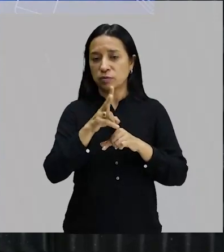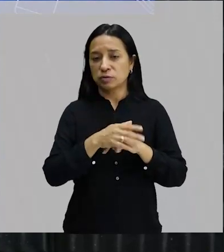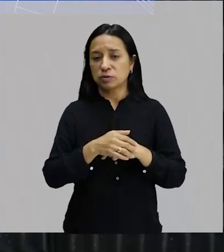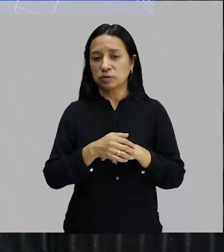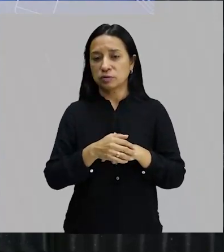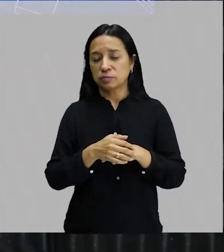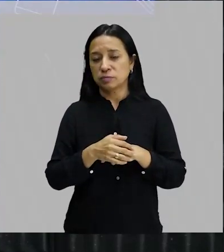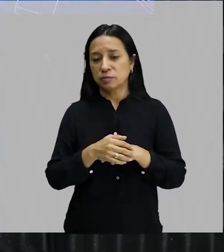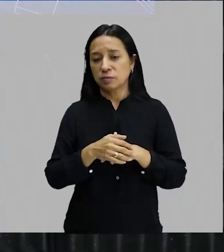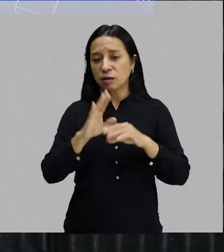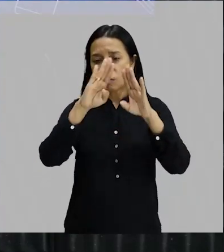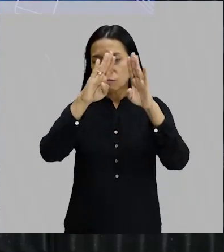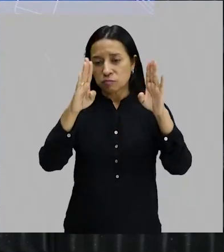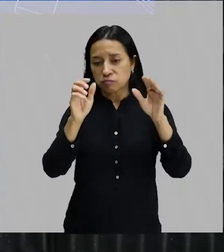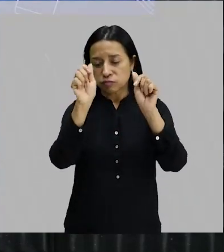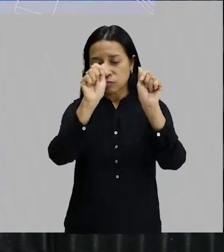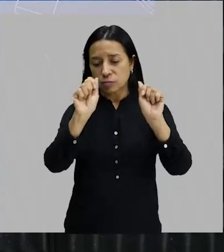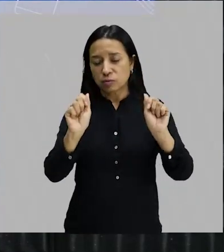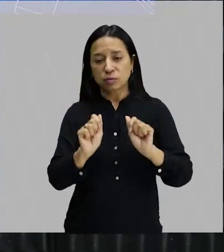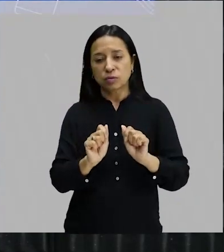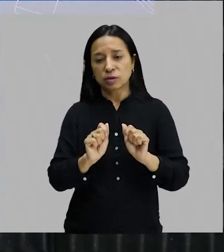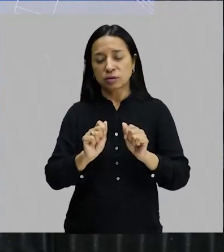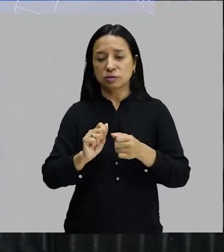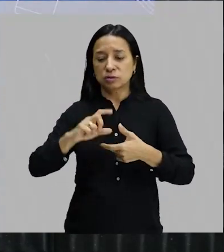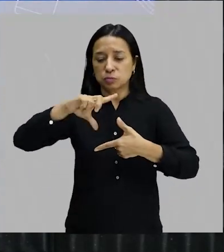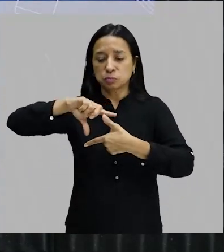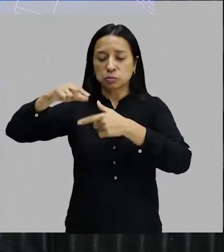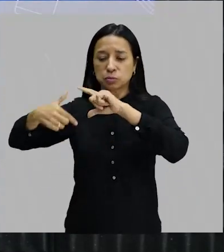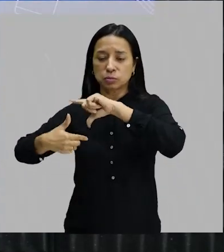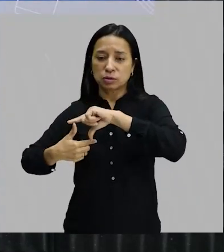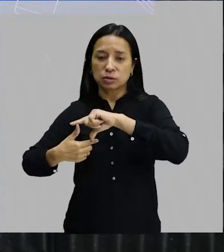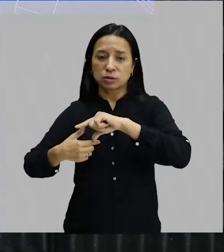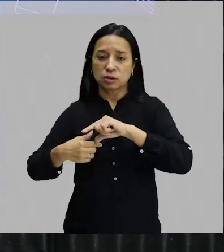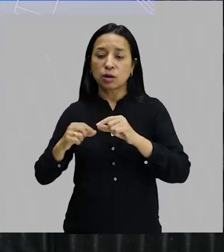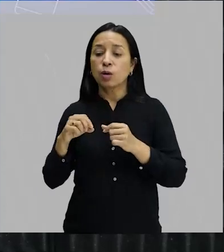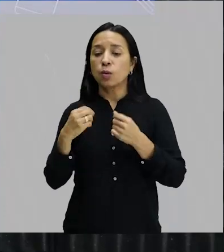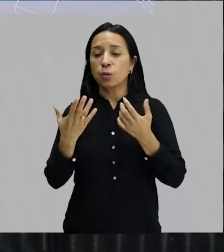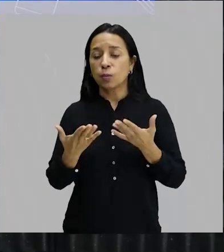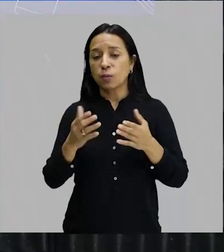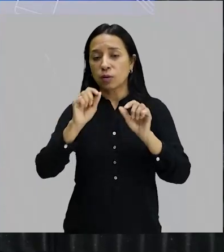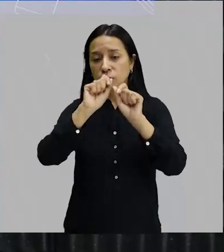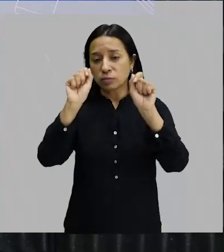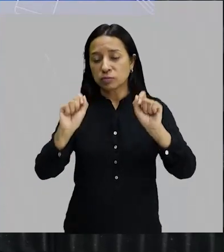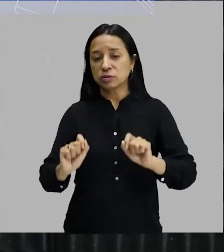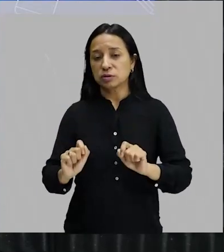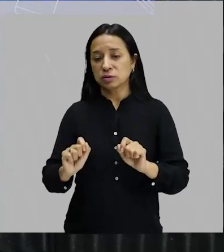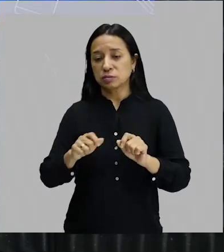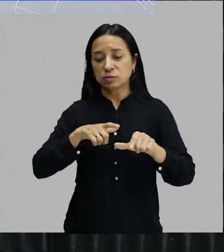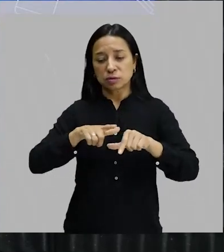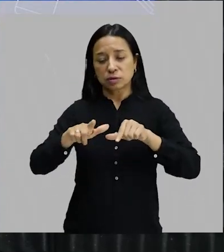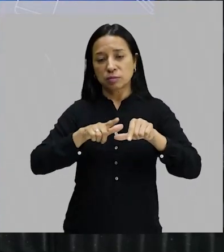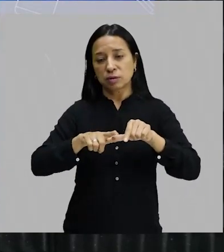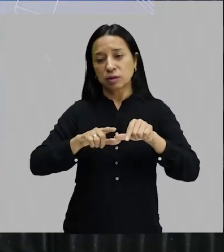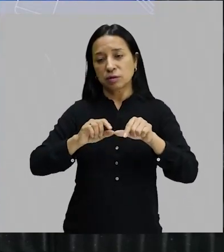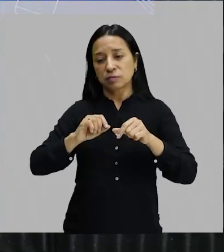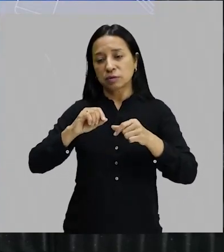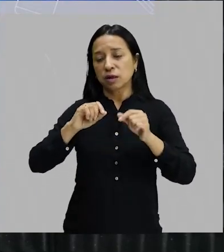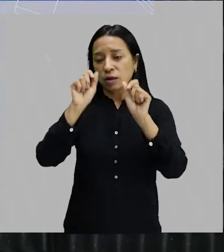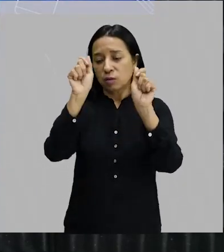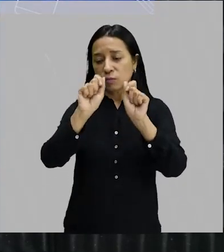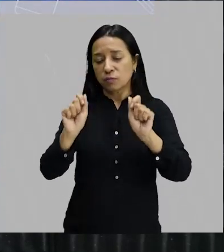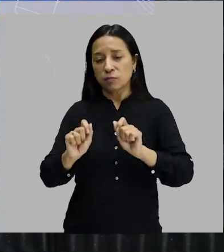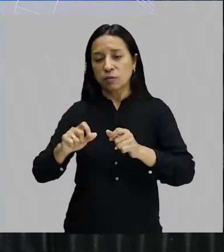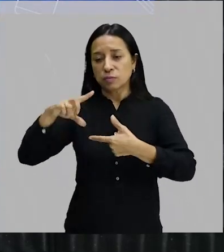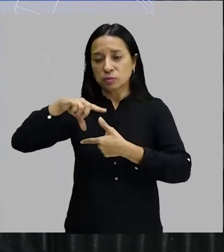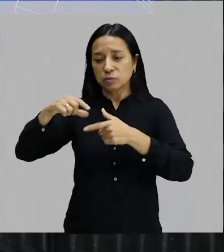Formas orgânicas mais geometrizadas. Qual é o sistema e escola de arte na Europa que trabalhava com formas mais geométricas e